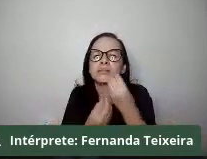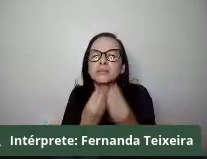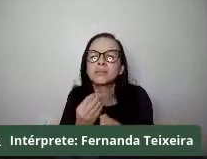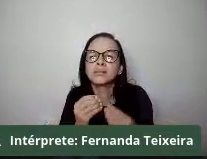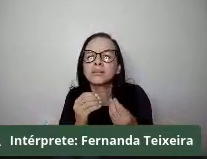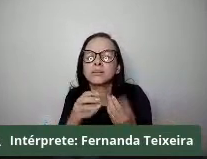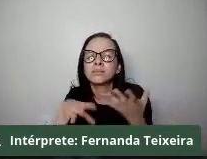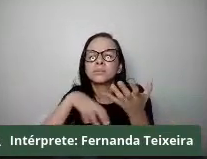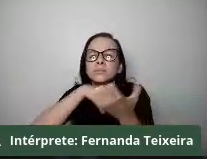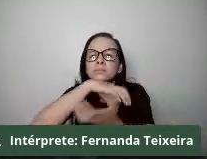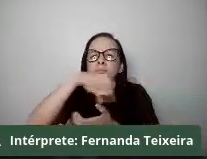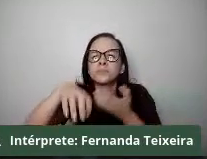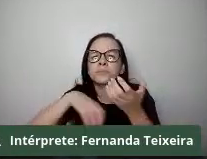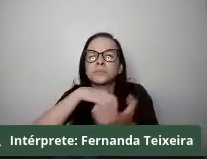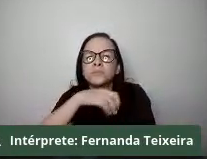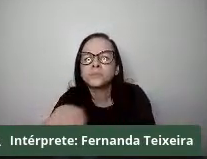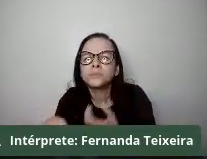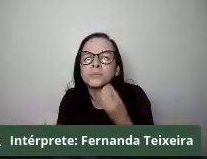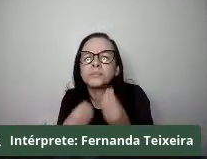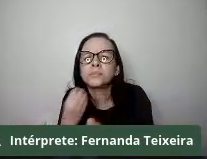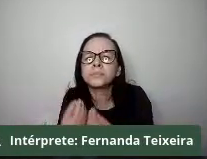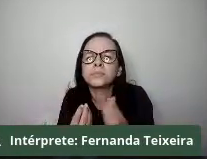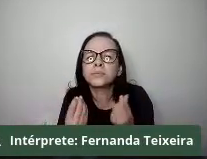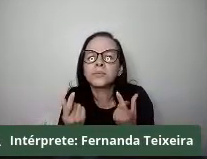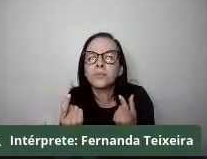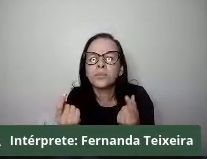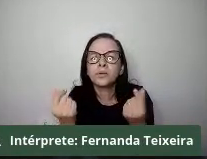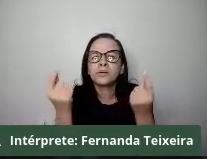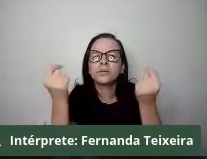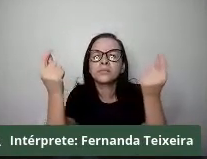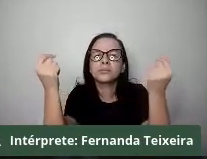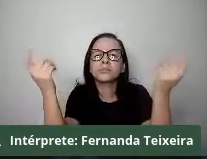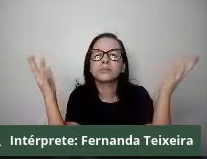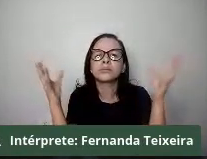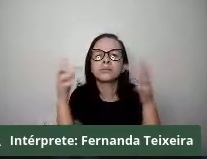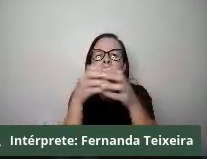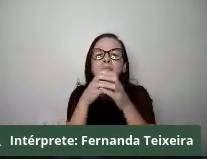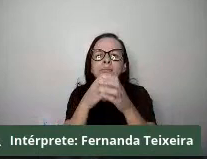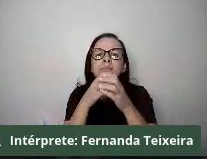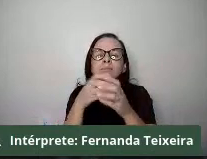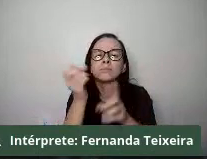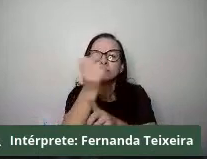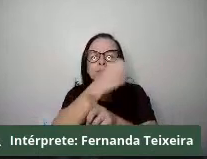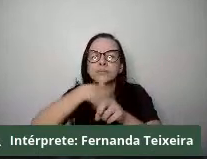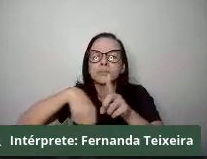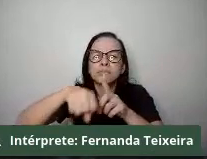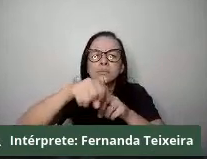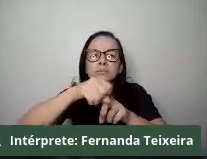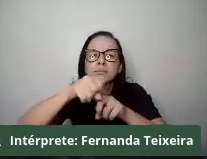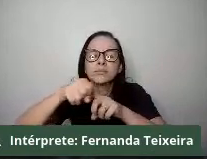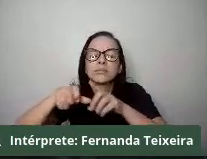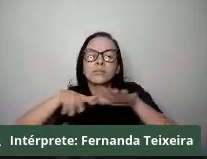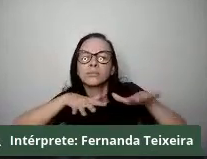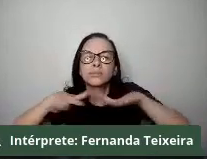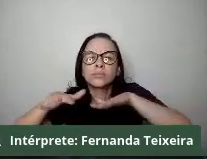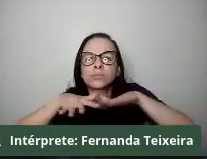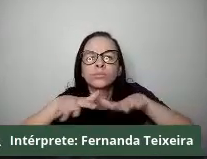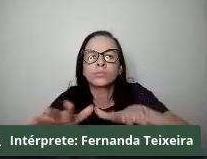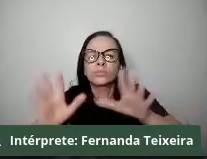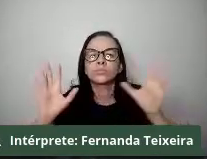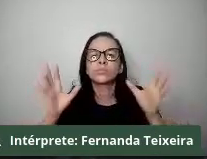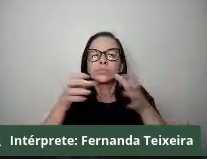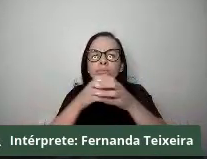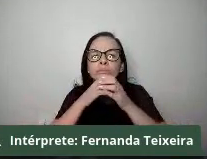aí os bens, né, e a riqueza produzida no conjunto da sociedade, e a mobilização das comunidades quilombolas vai